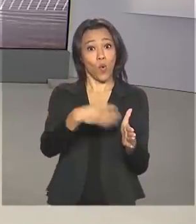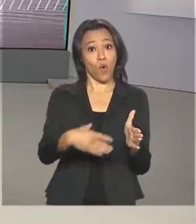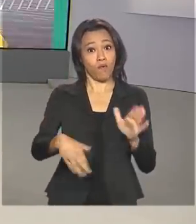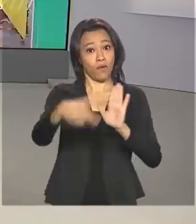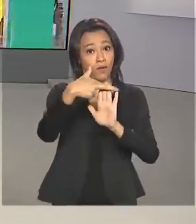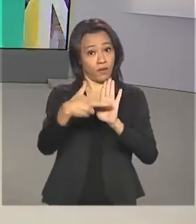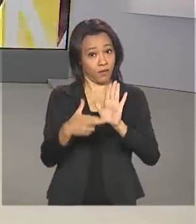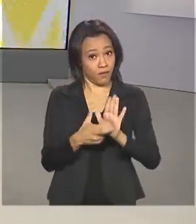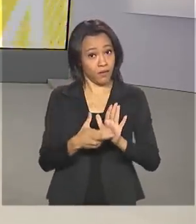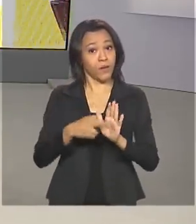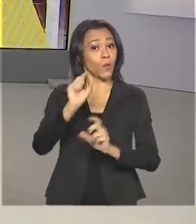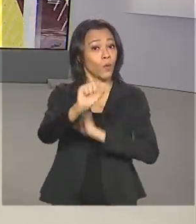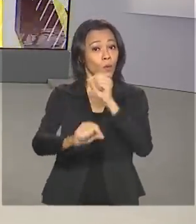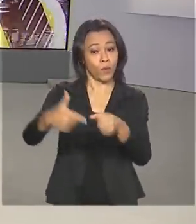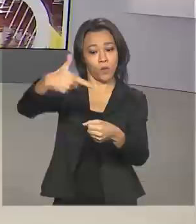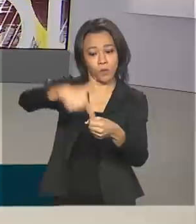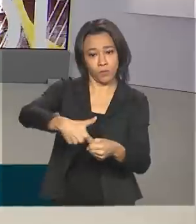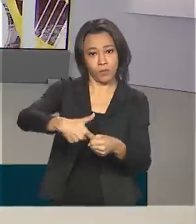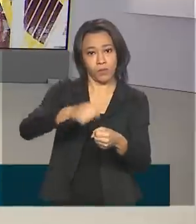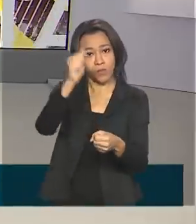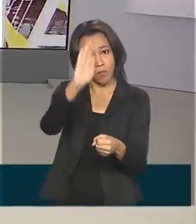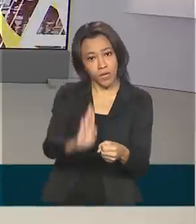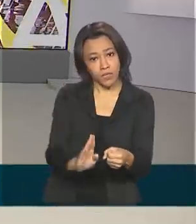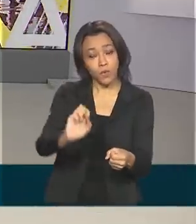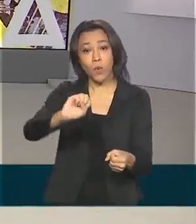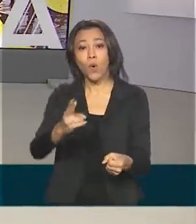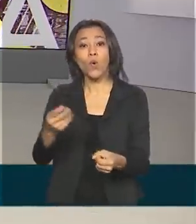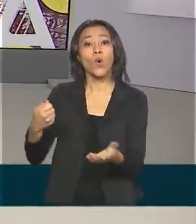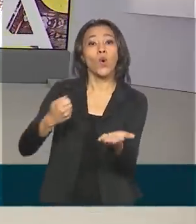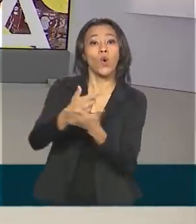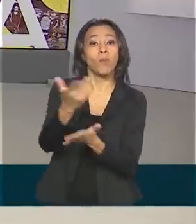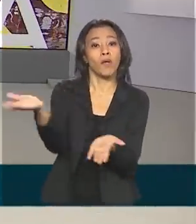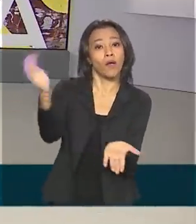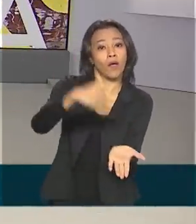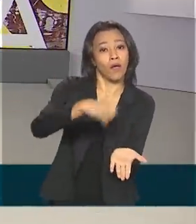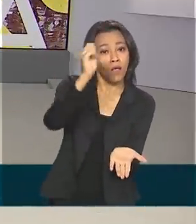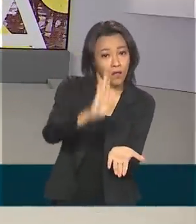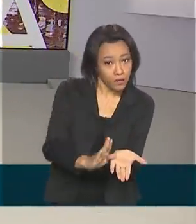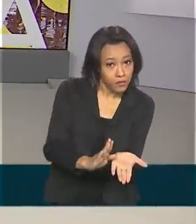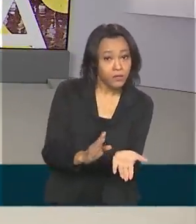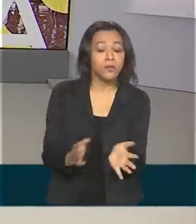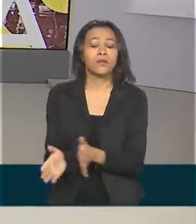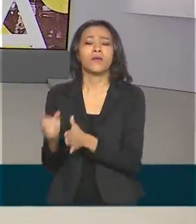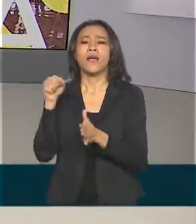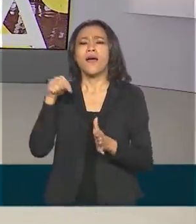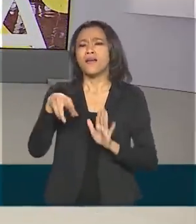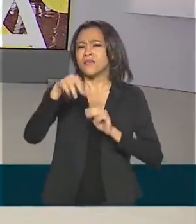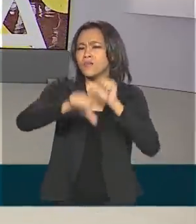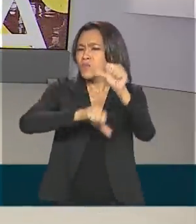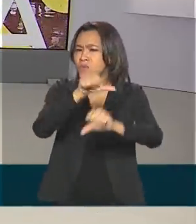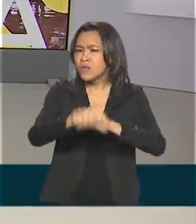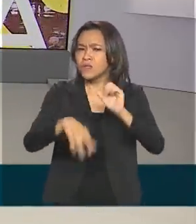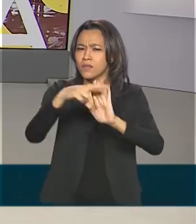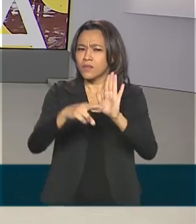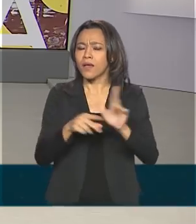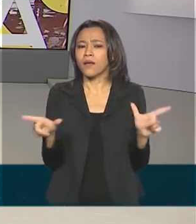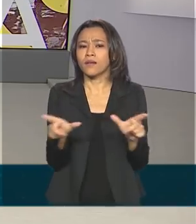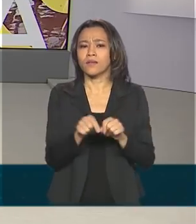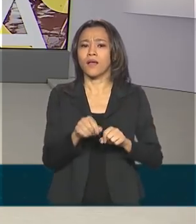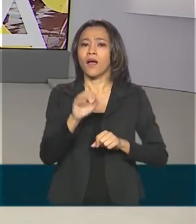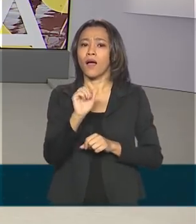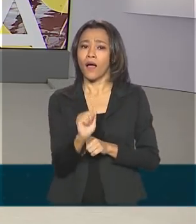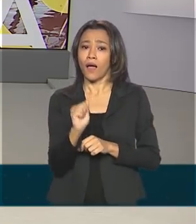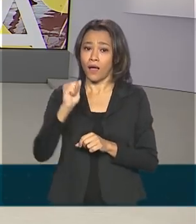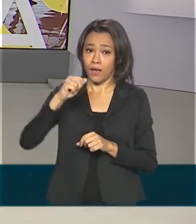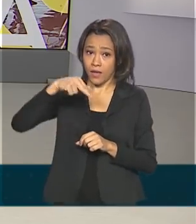gasolina automotiva produzida aqui no Brasil ou importada. As mudanças estabelecidas pela Agência Nacional do Petróleo prometem